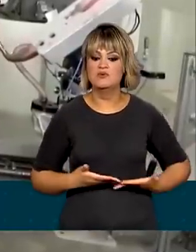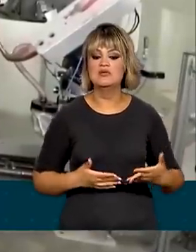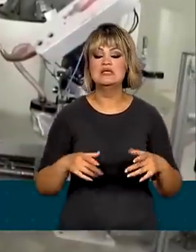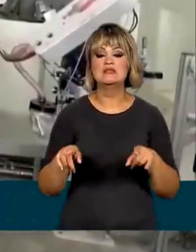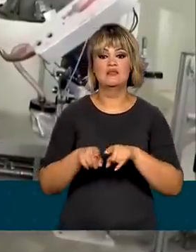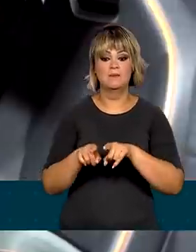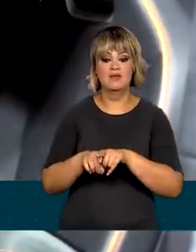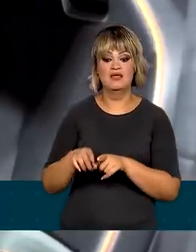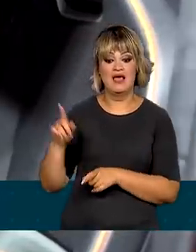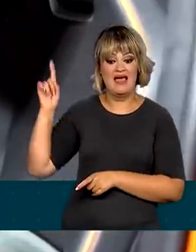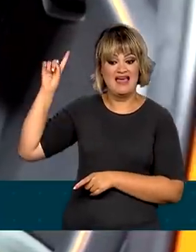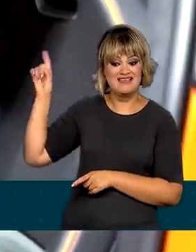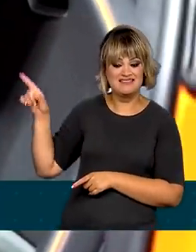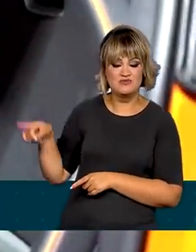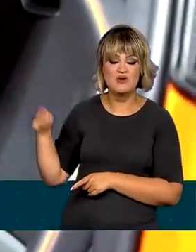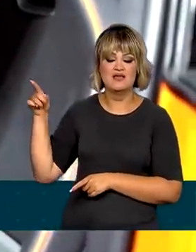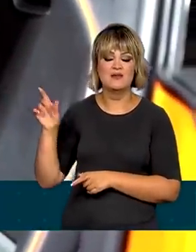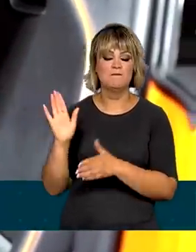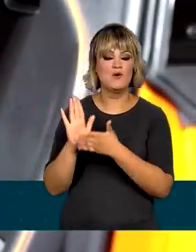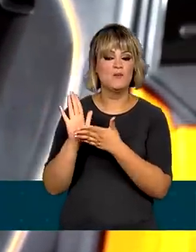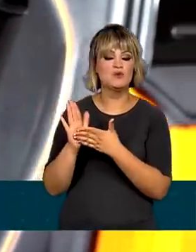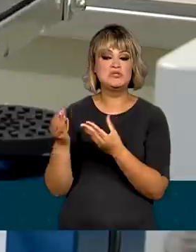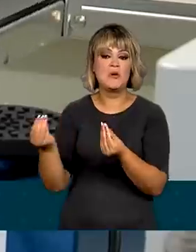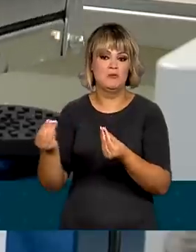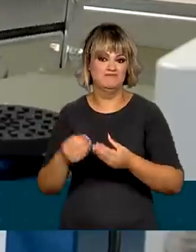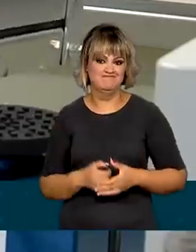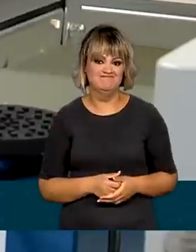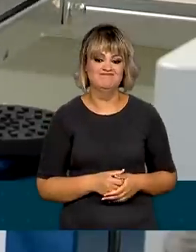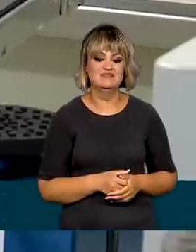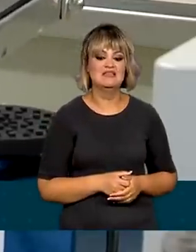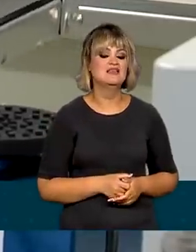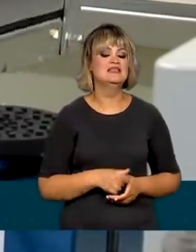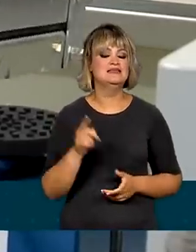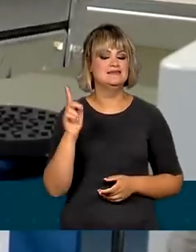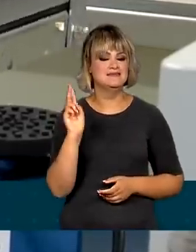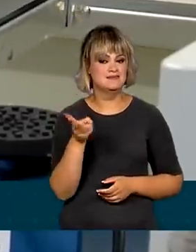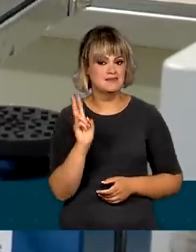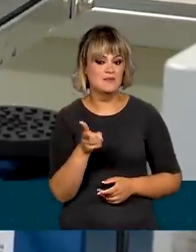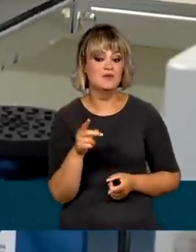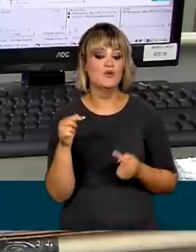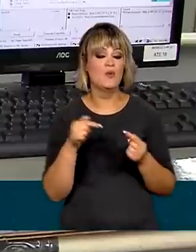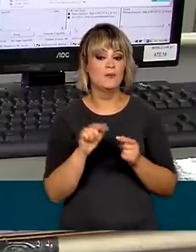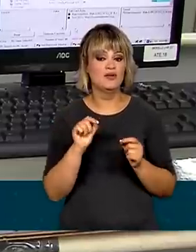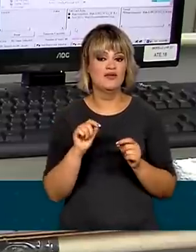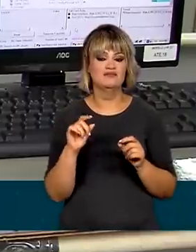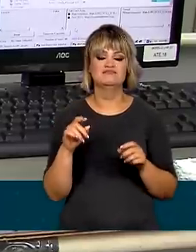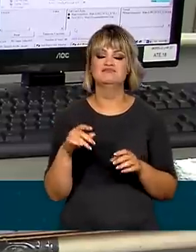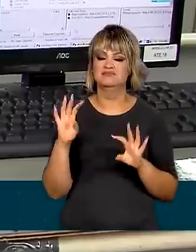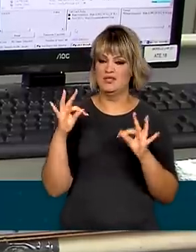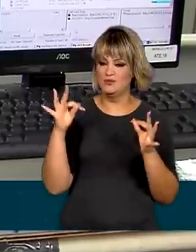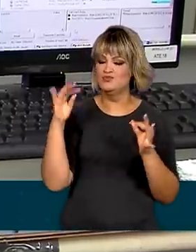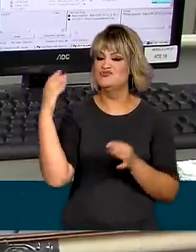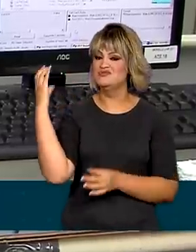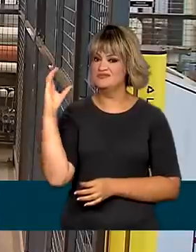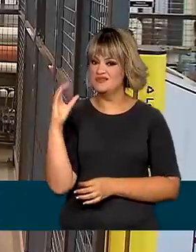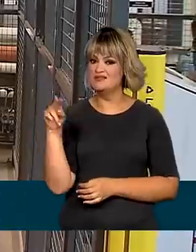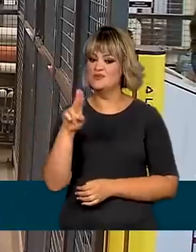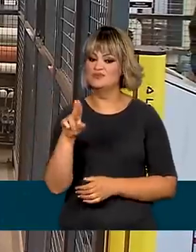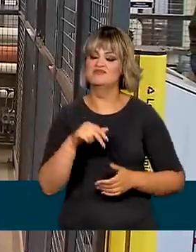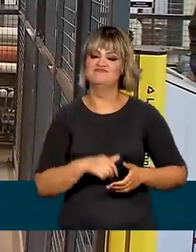de como eles são oferecidos ao mercado. E sempre envolve o uso de ciência e tecnologia.